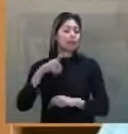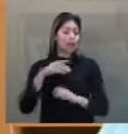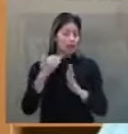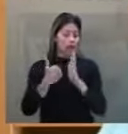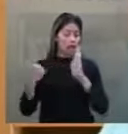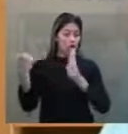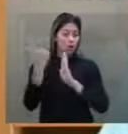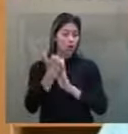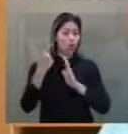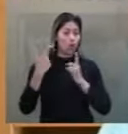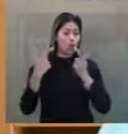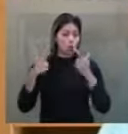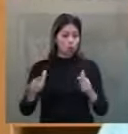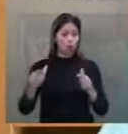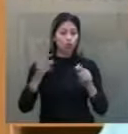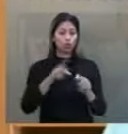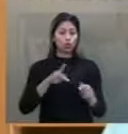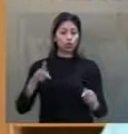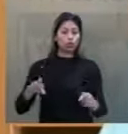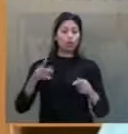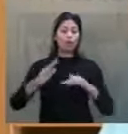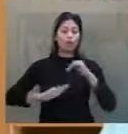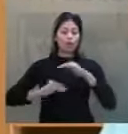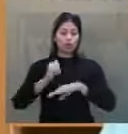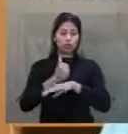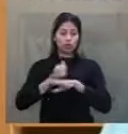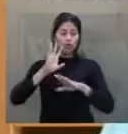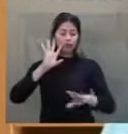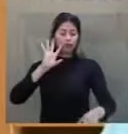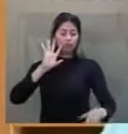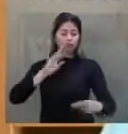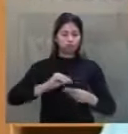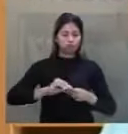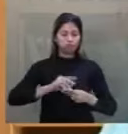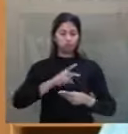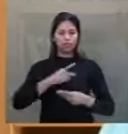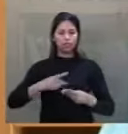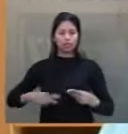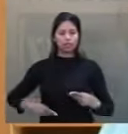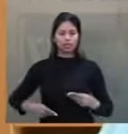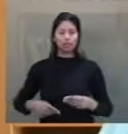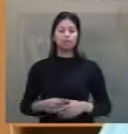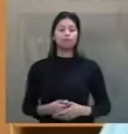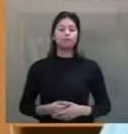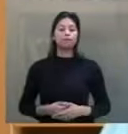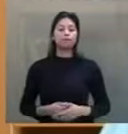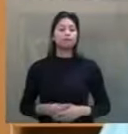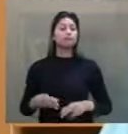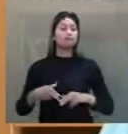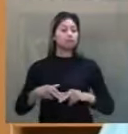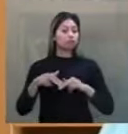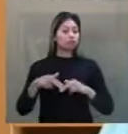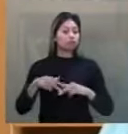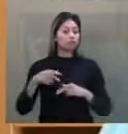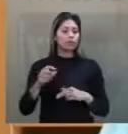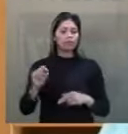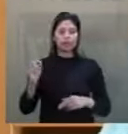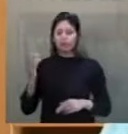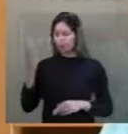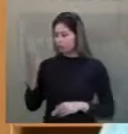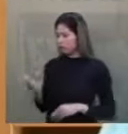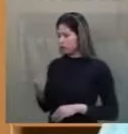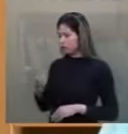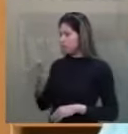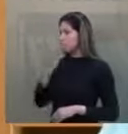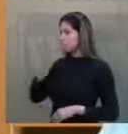dos profissionais a mesma regra. Concluindo, presidente, pelas razões expostas, a pedido de vossa excelência,